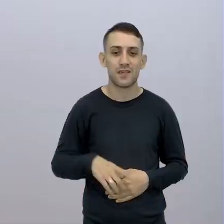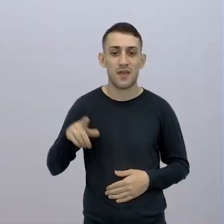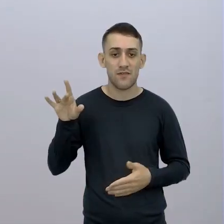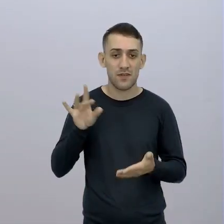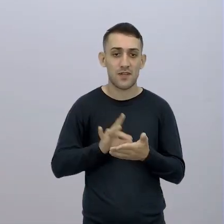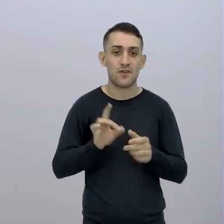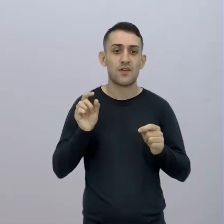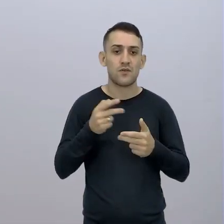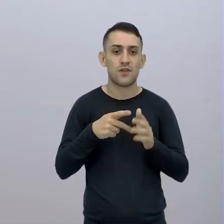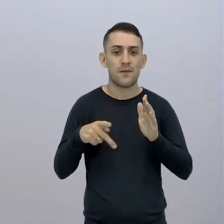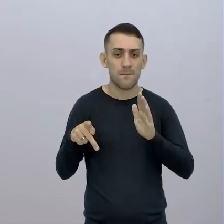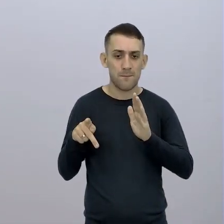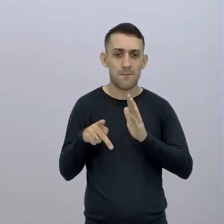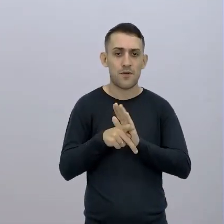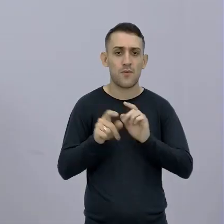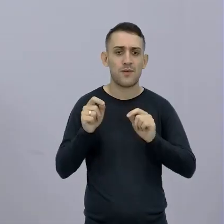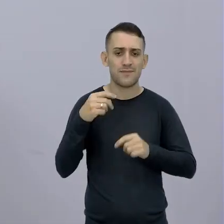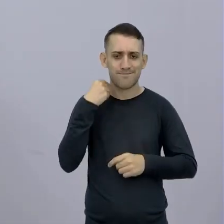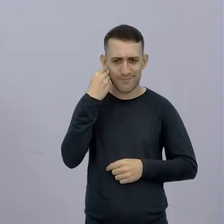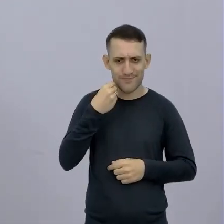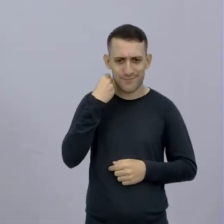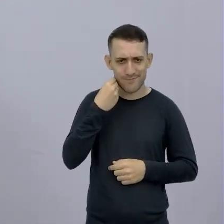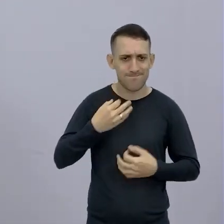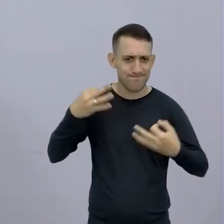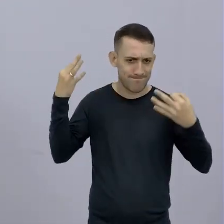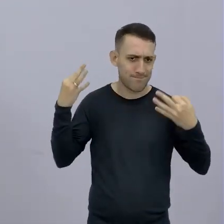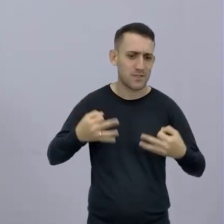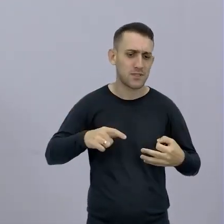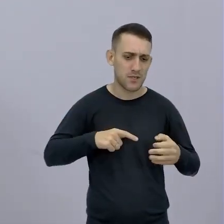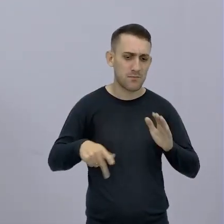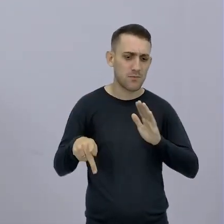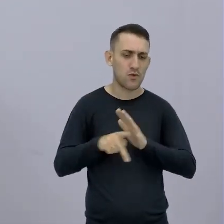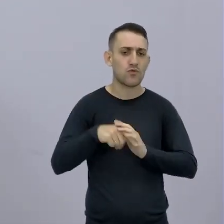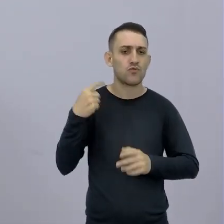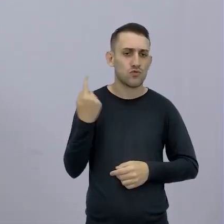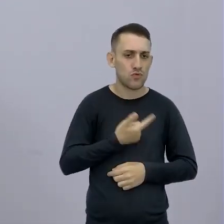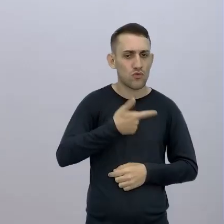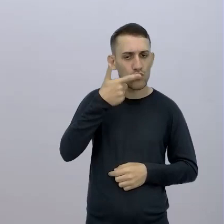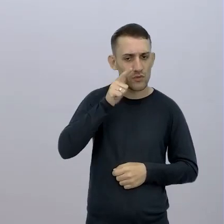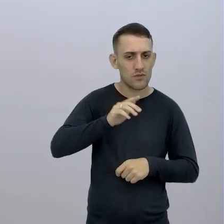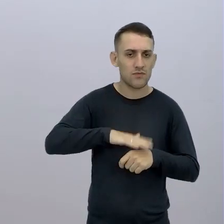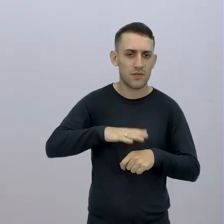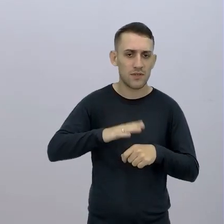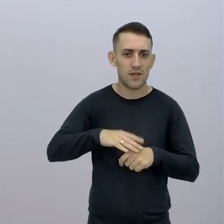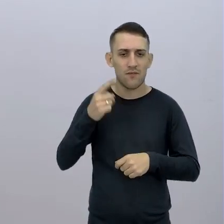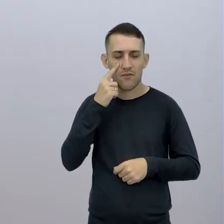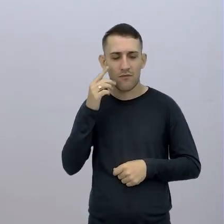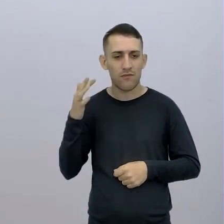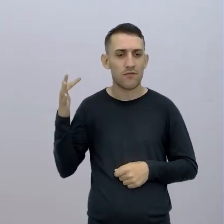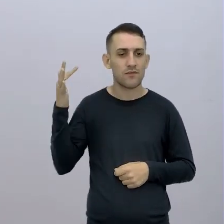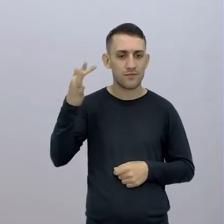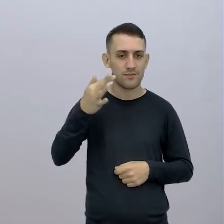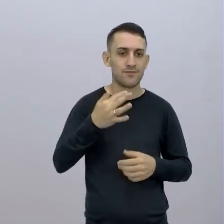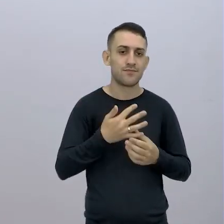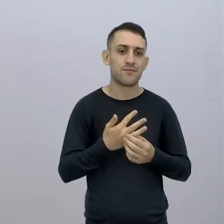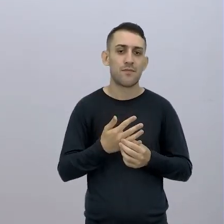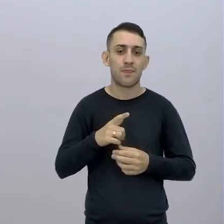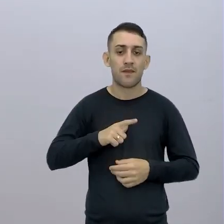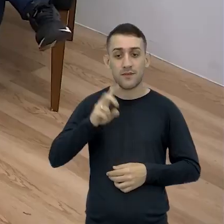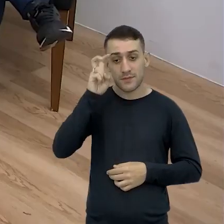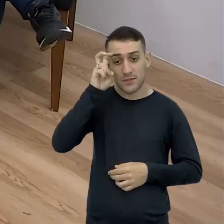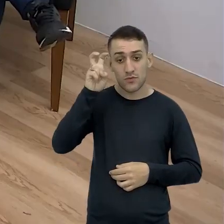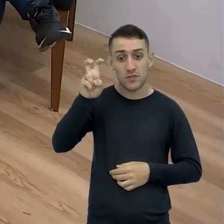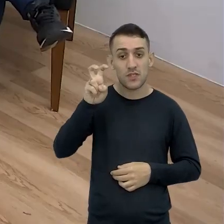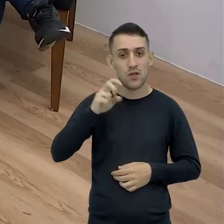Uma equação empírica Essa pegada da experiência Sim, peguei Da experiência mesmo E aí foi medido Em cinco dias Fizeram uma medição em cinco dias Eu